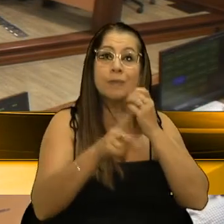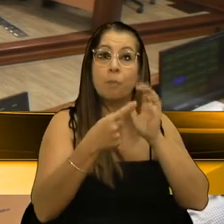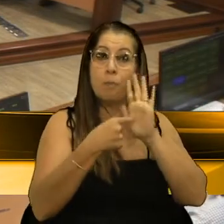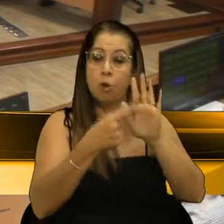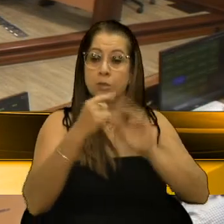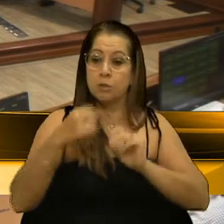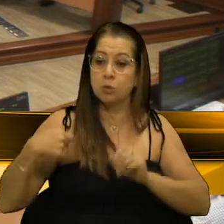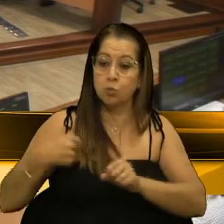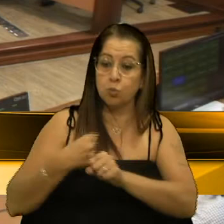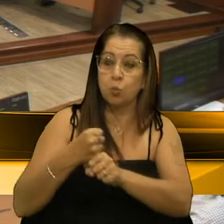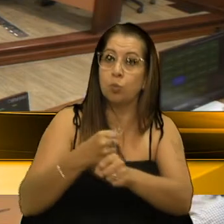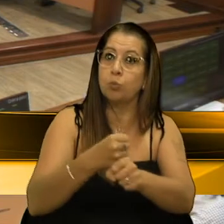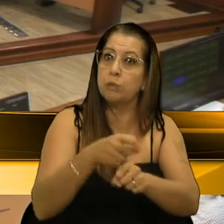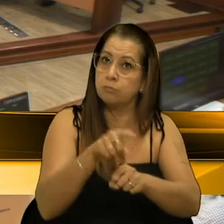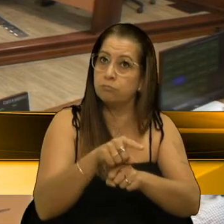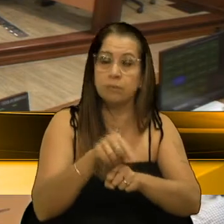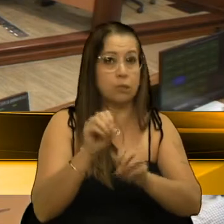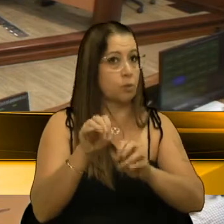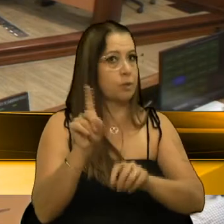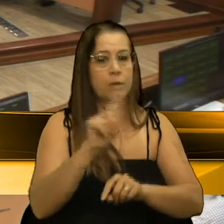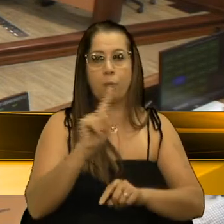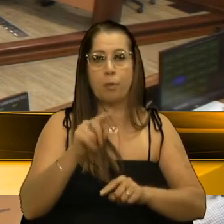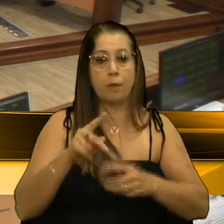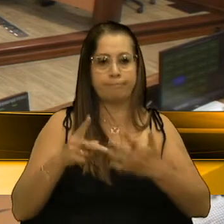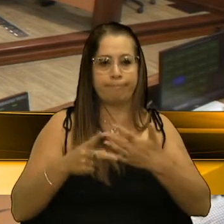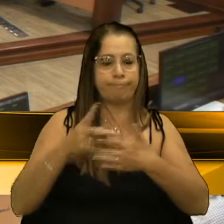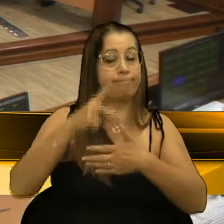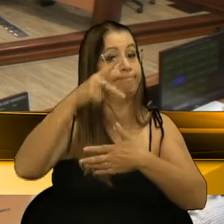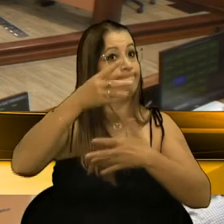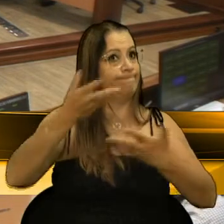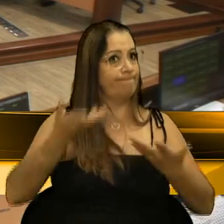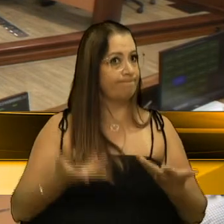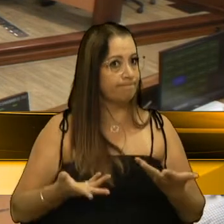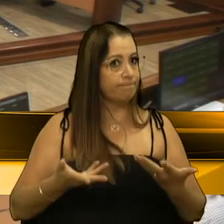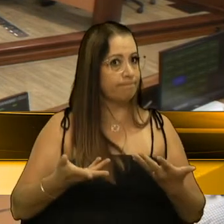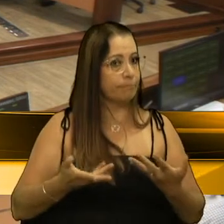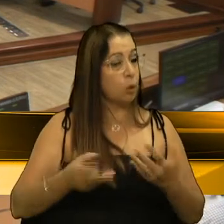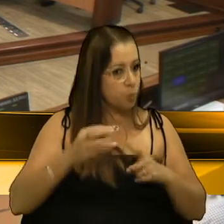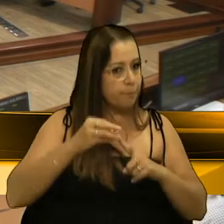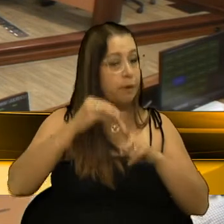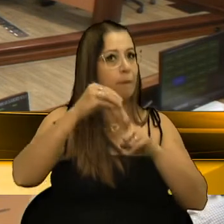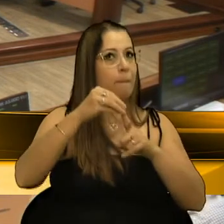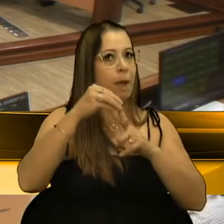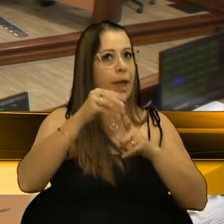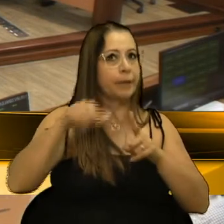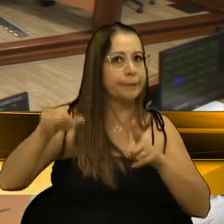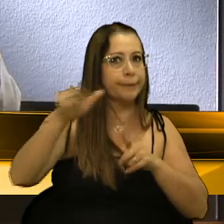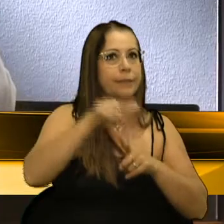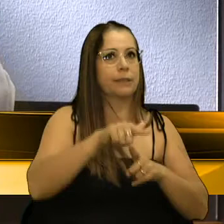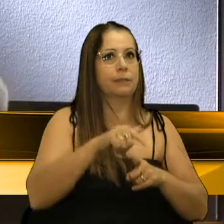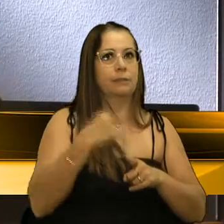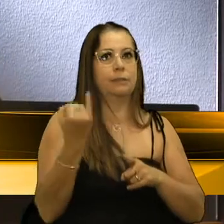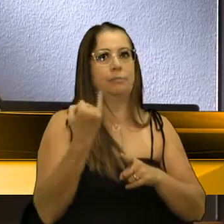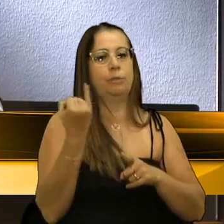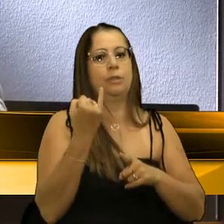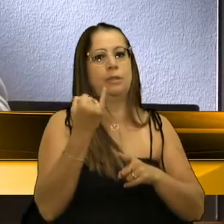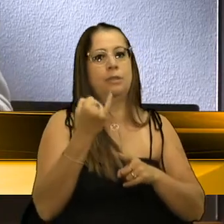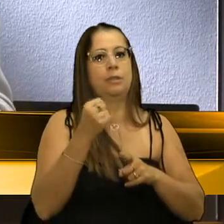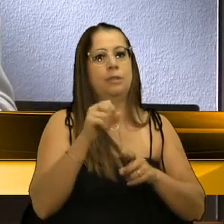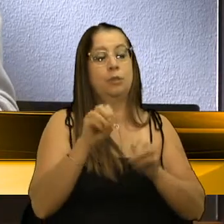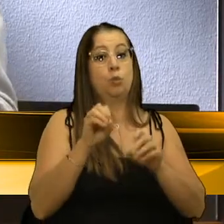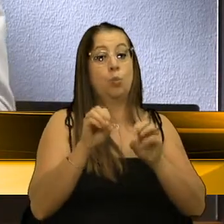anos, educação não é prioridade. E é um dos principais pilares da nossa sociedade, educação.